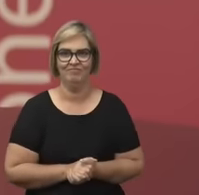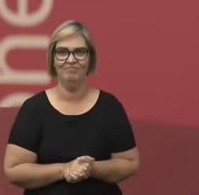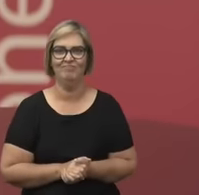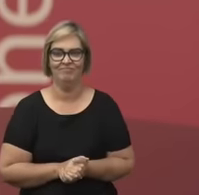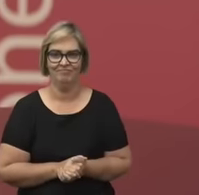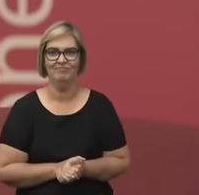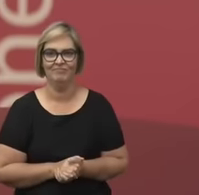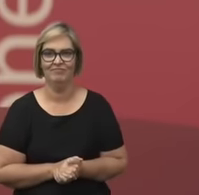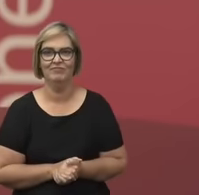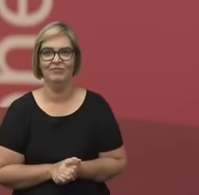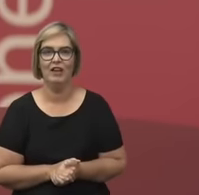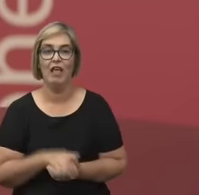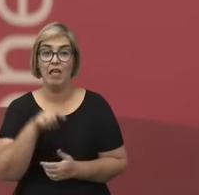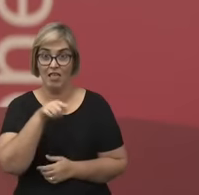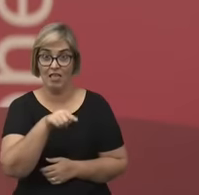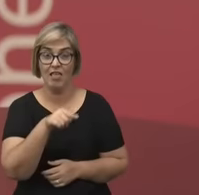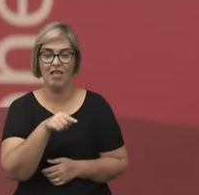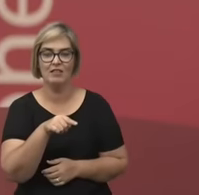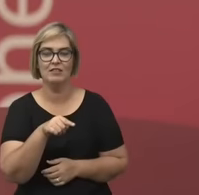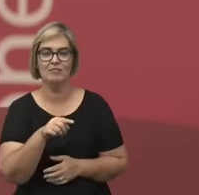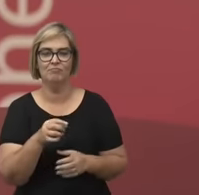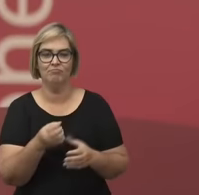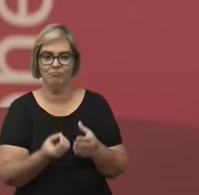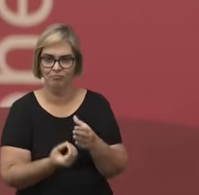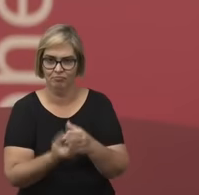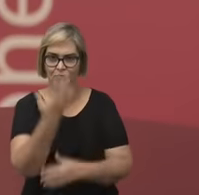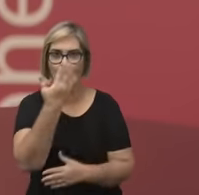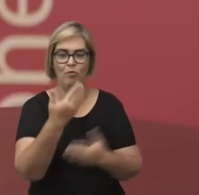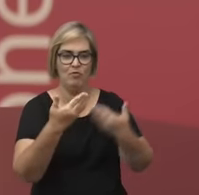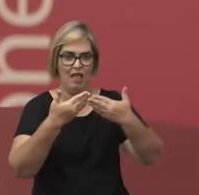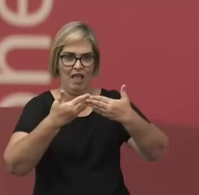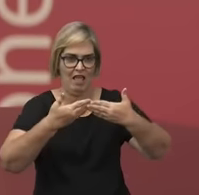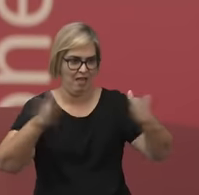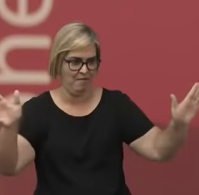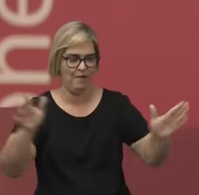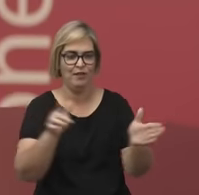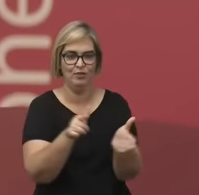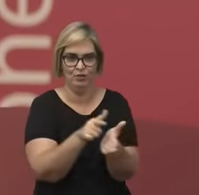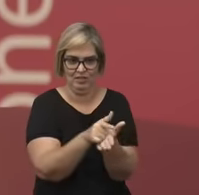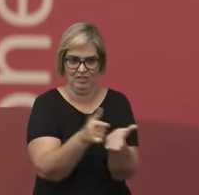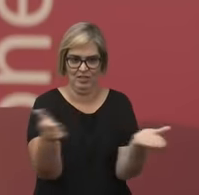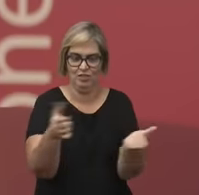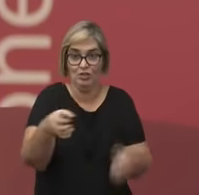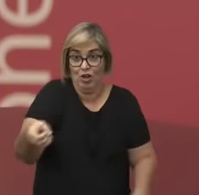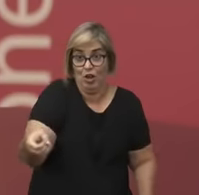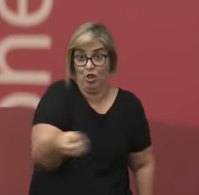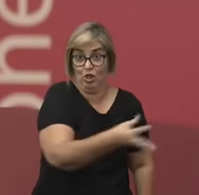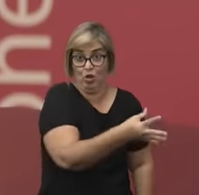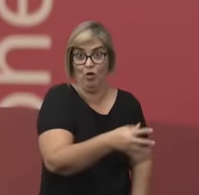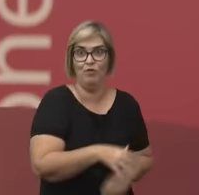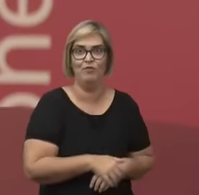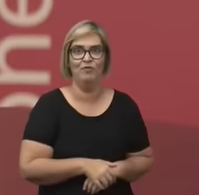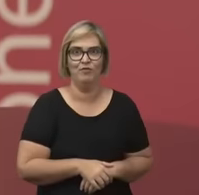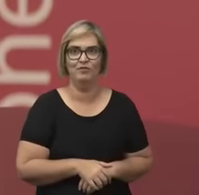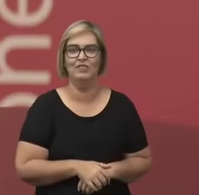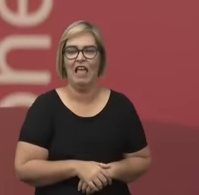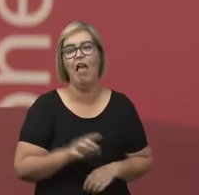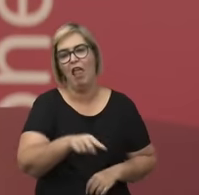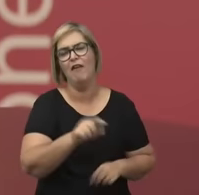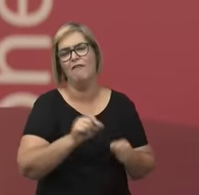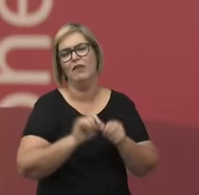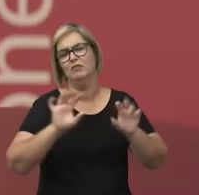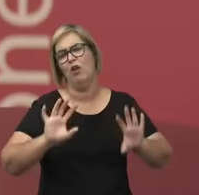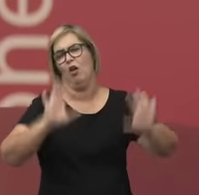ensaio de abertura dessa nova versão do jornal, essa edição comemorativa,